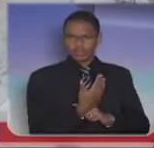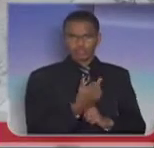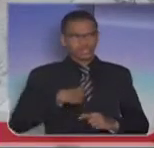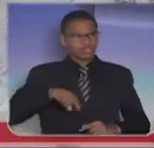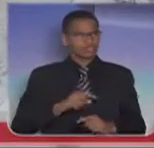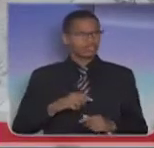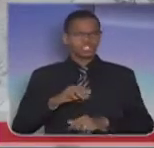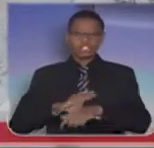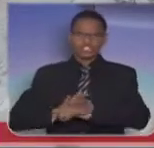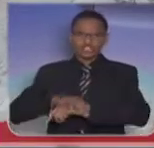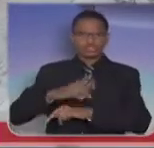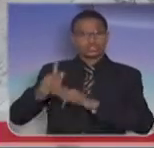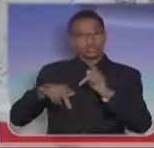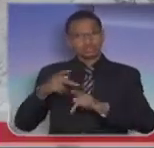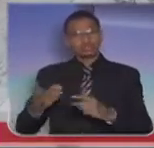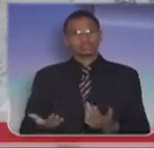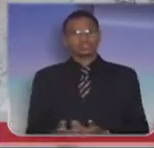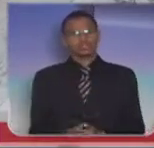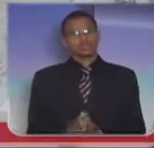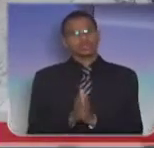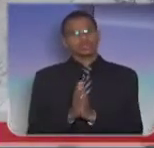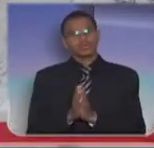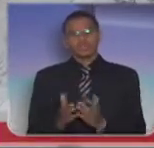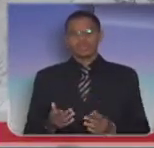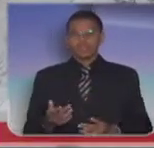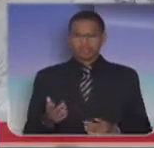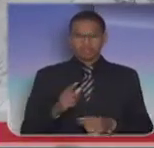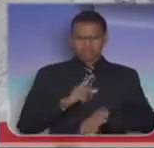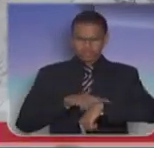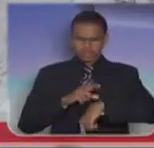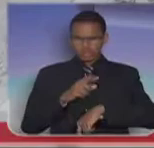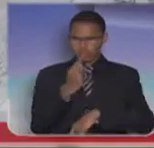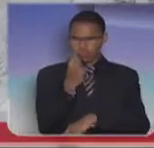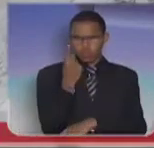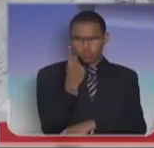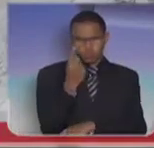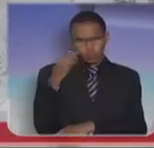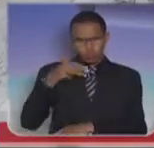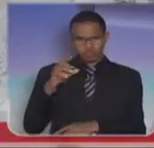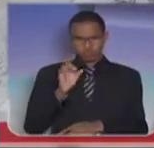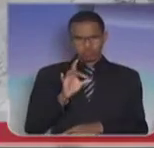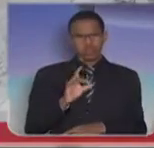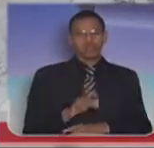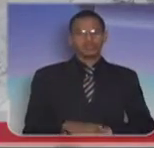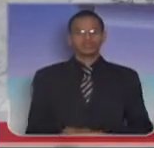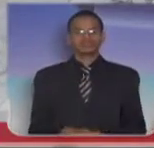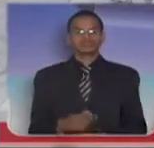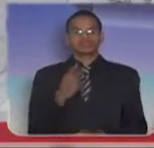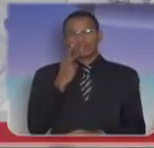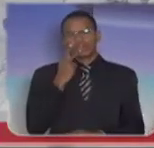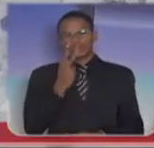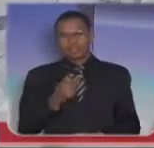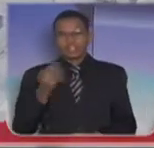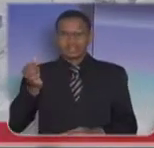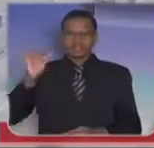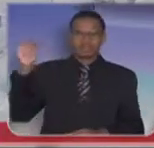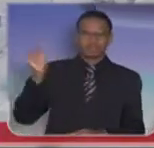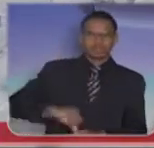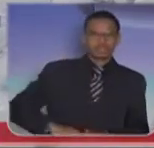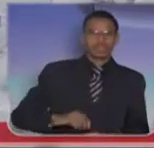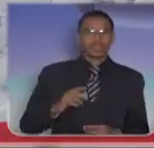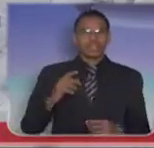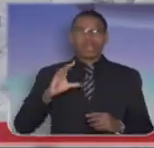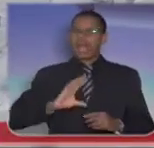mais um minuto, por gentileza. Eu queria aqui citar uma grande catástrofe que se abateu sobre as Forças